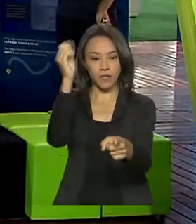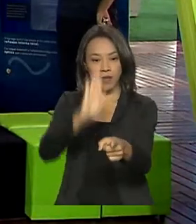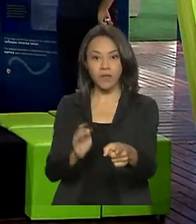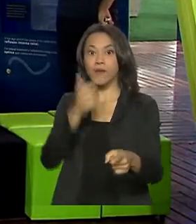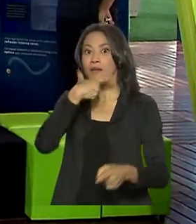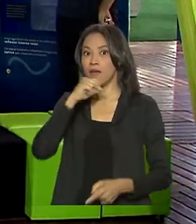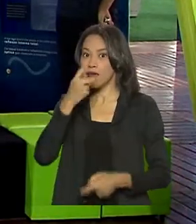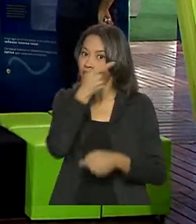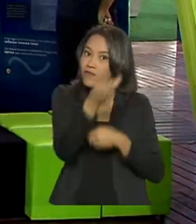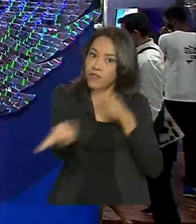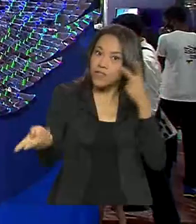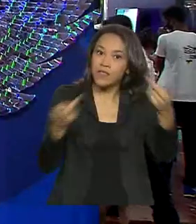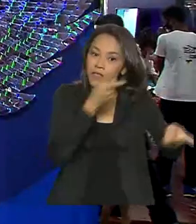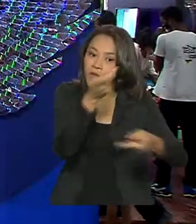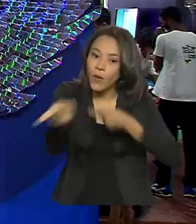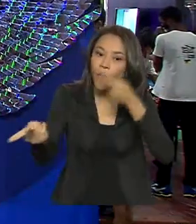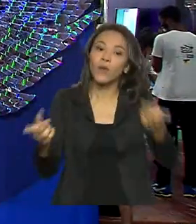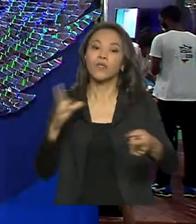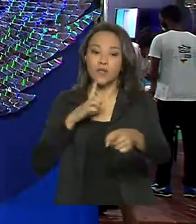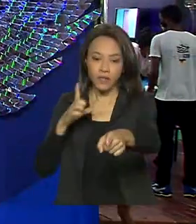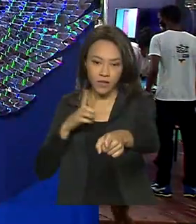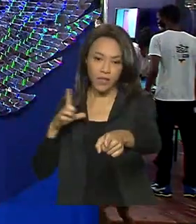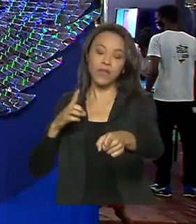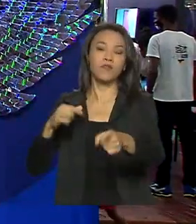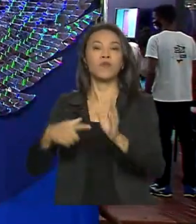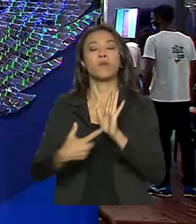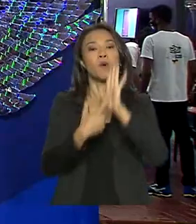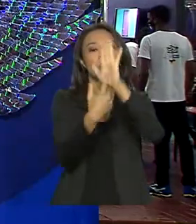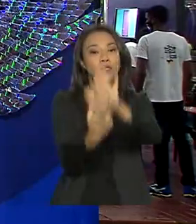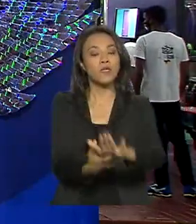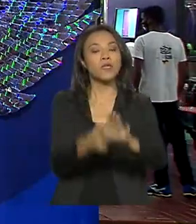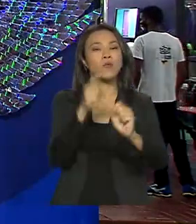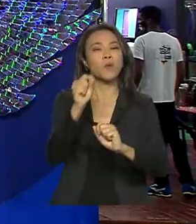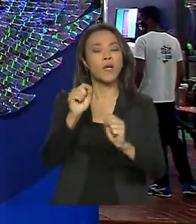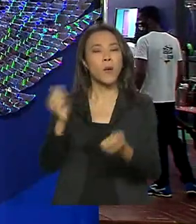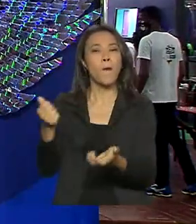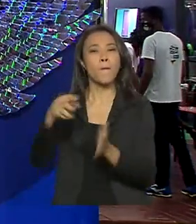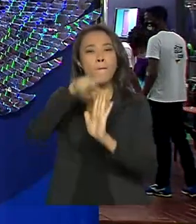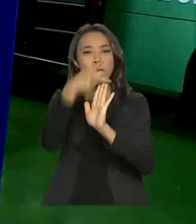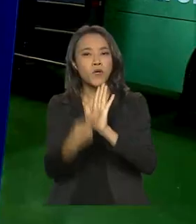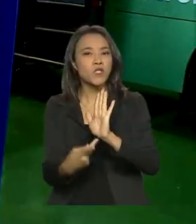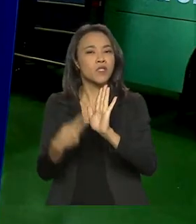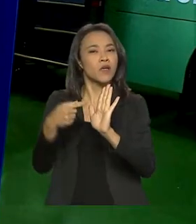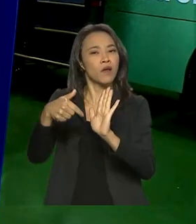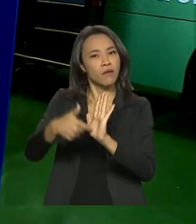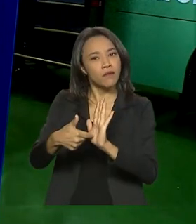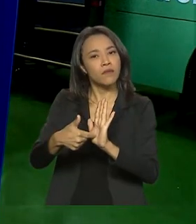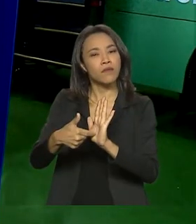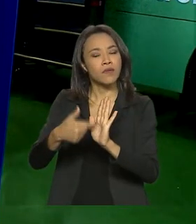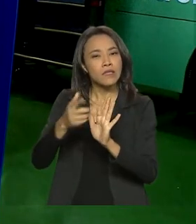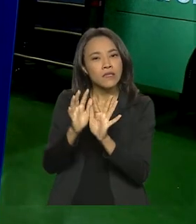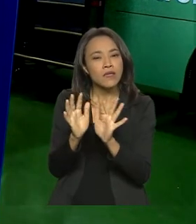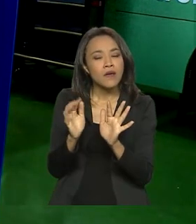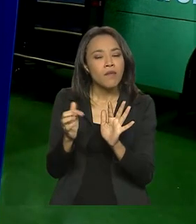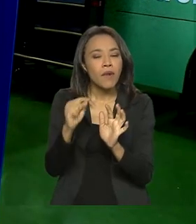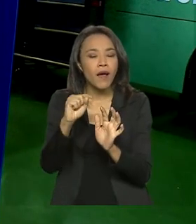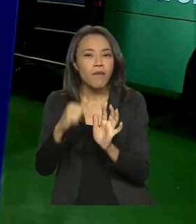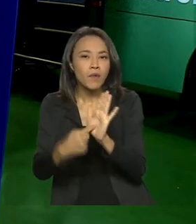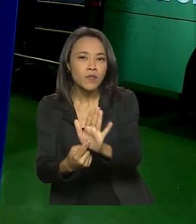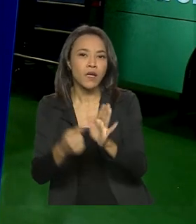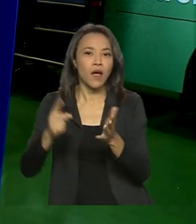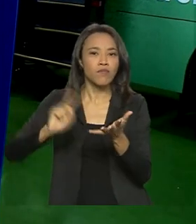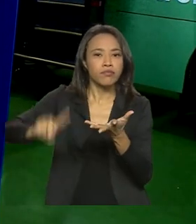o evento teve demonstrações de projeto piloto da conectividade da quinta geração. Ela traz inúmeras